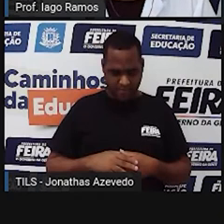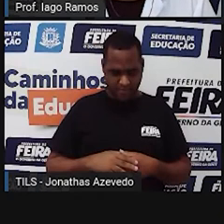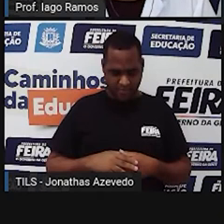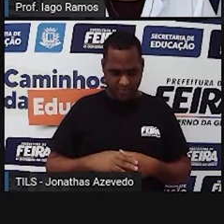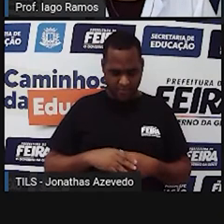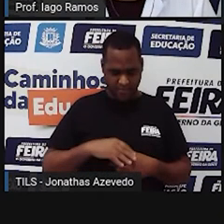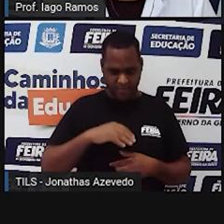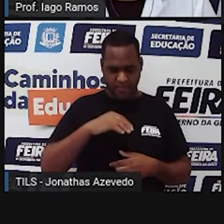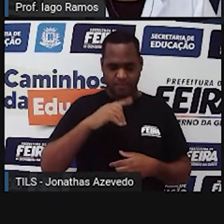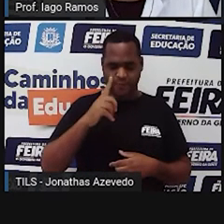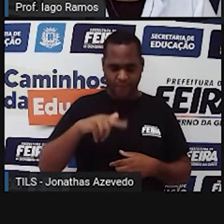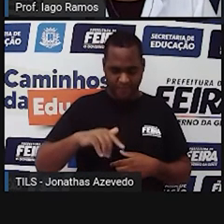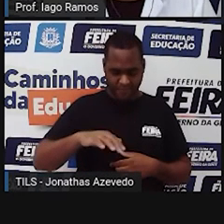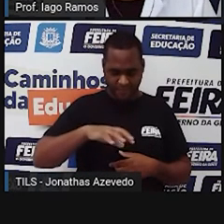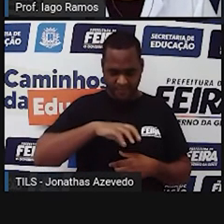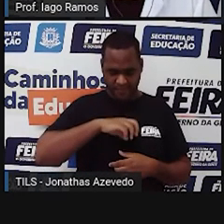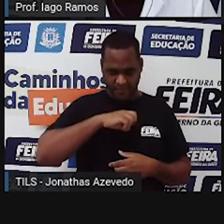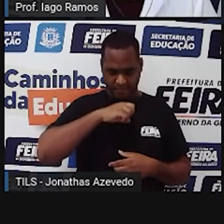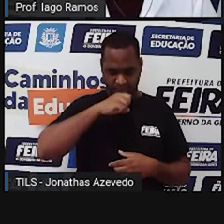Mais uma vez.